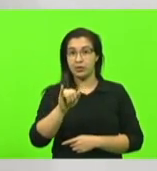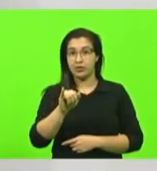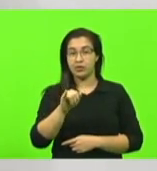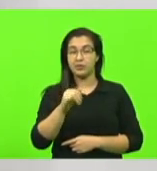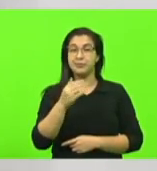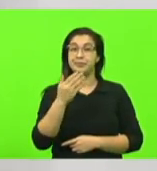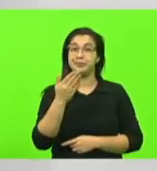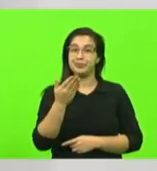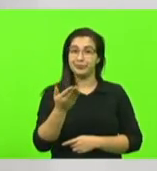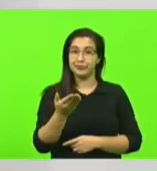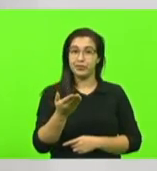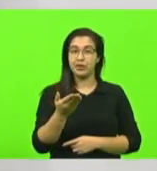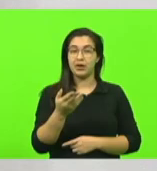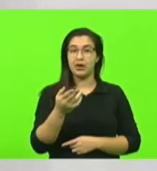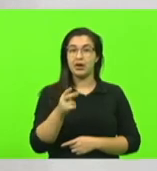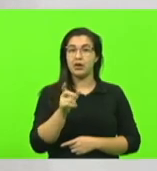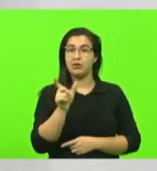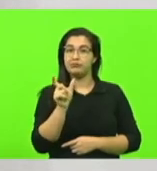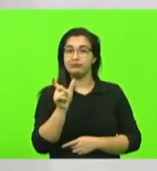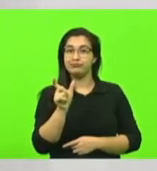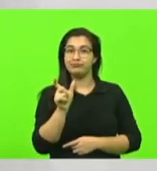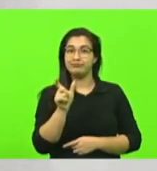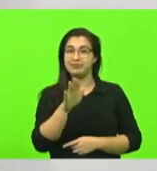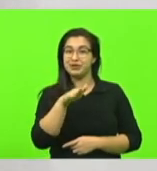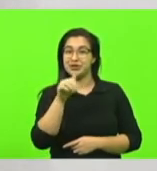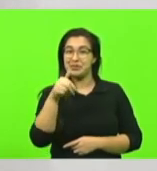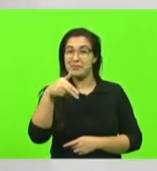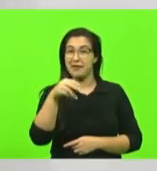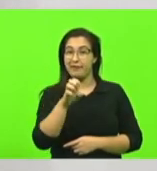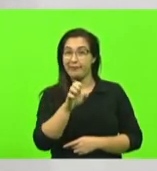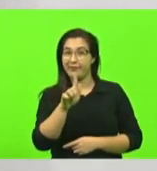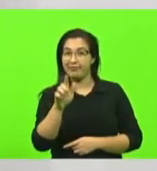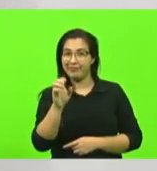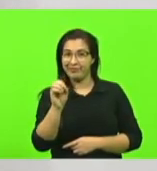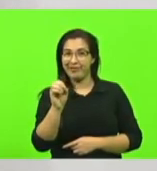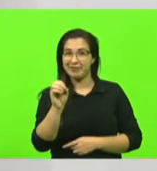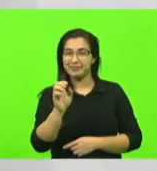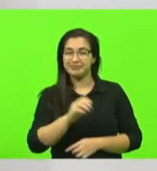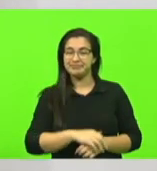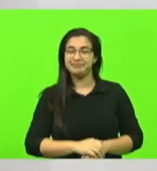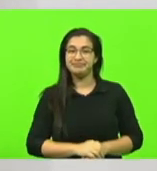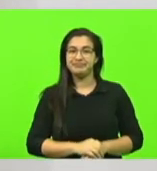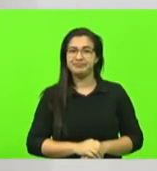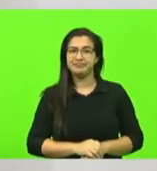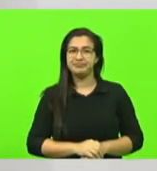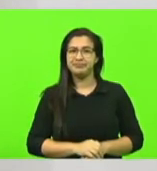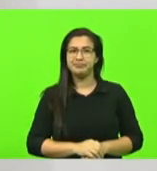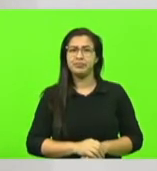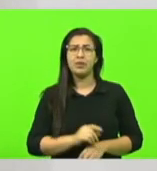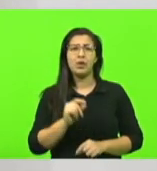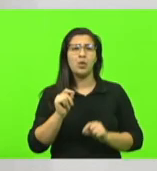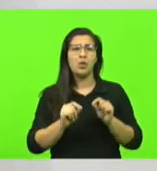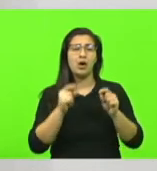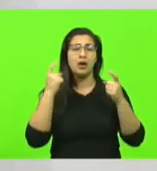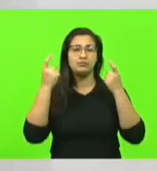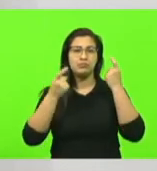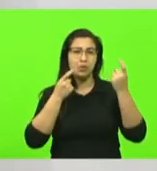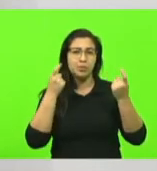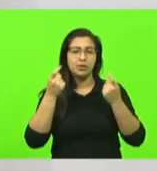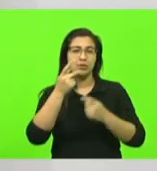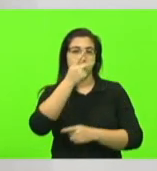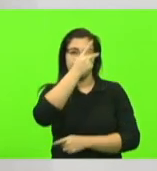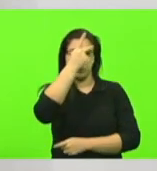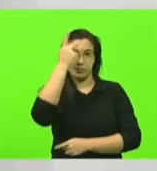nosso negro como é conhecido e a respeito da preocupação de pessoas que